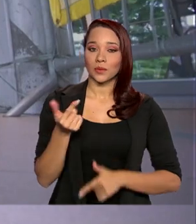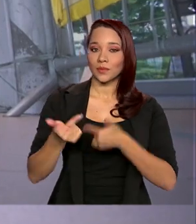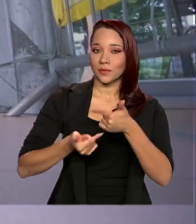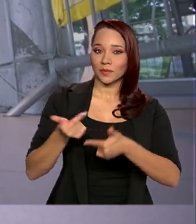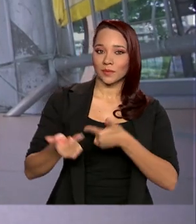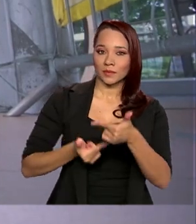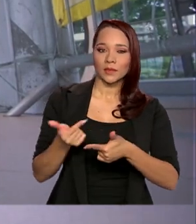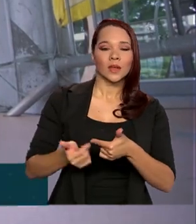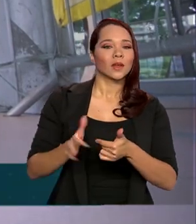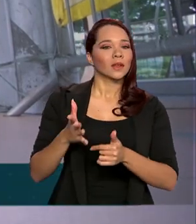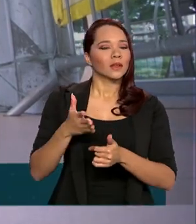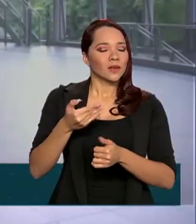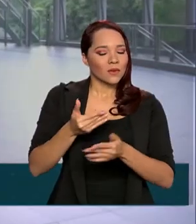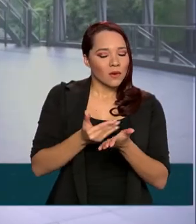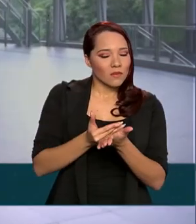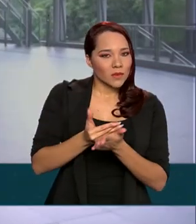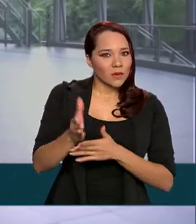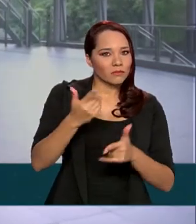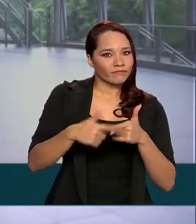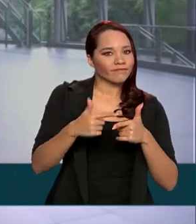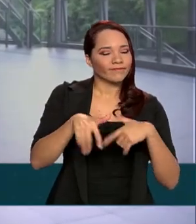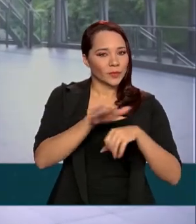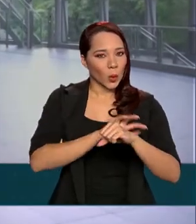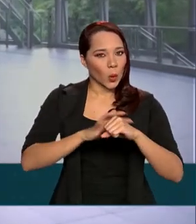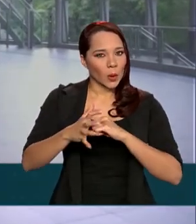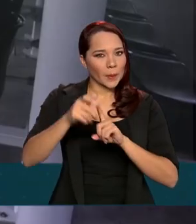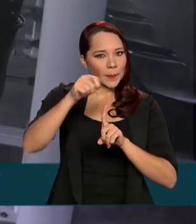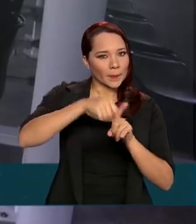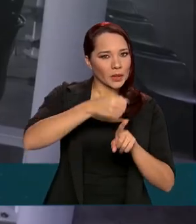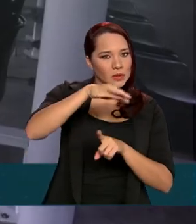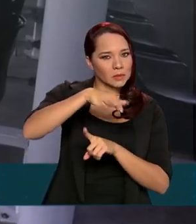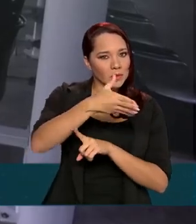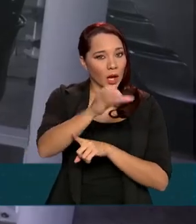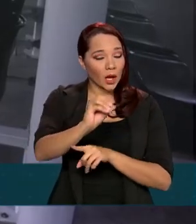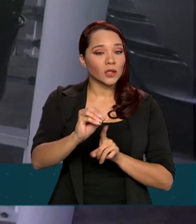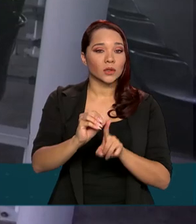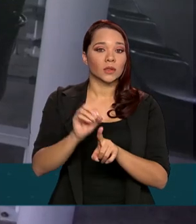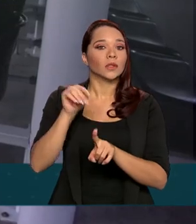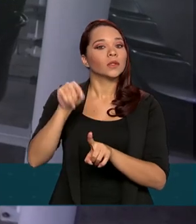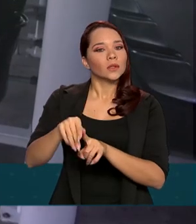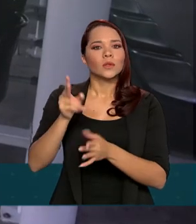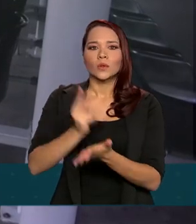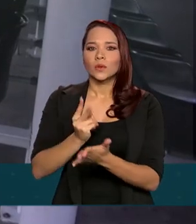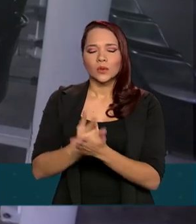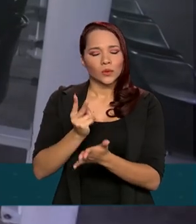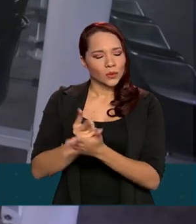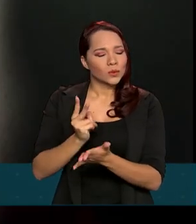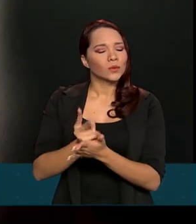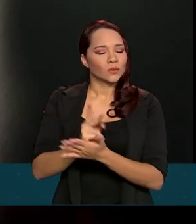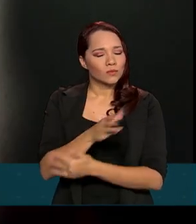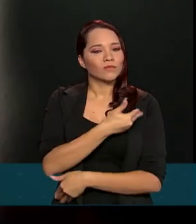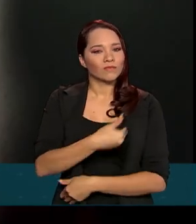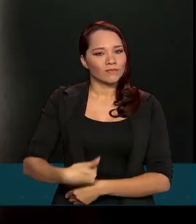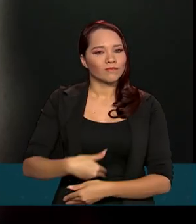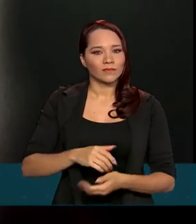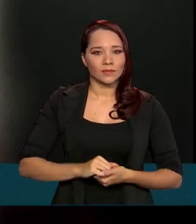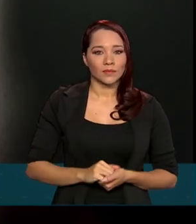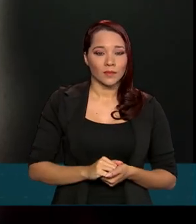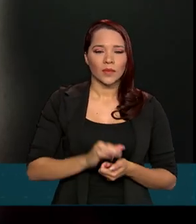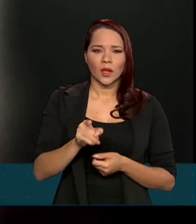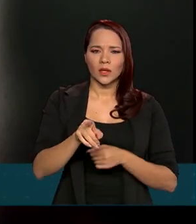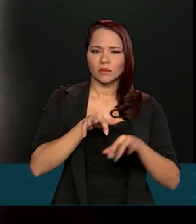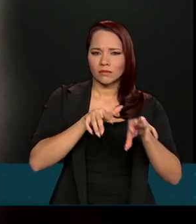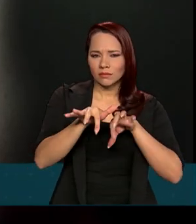serviços desde que a pandemia foi decretada em março não deixou de ser feita pelo governo. E os meios